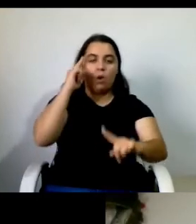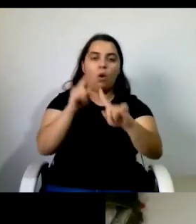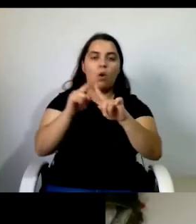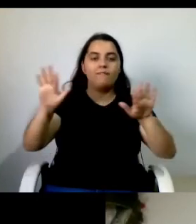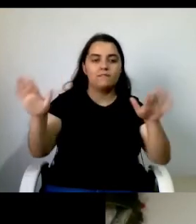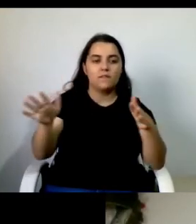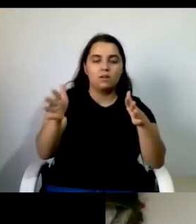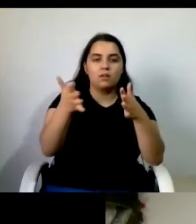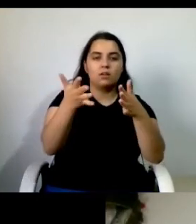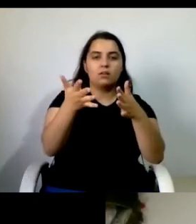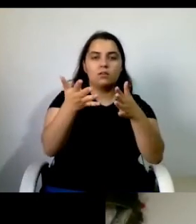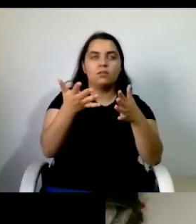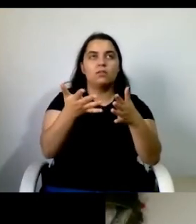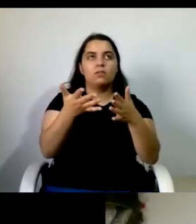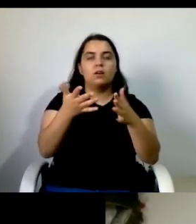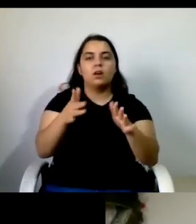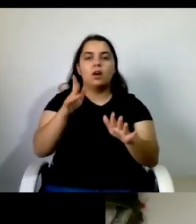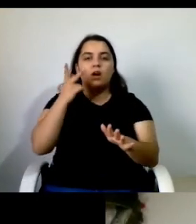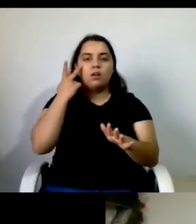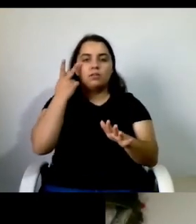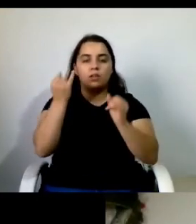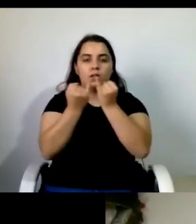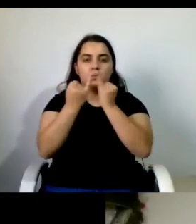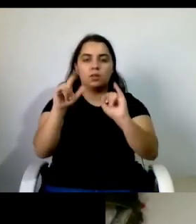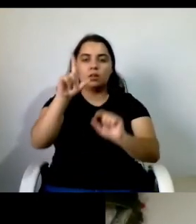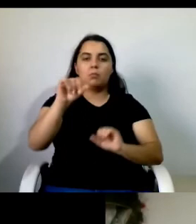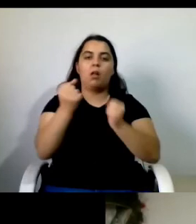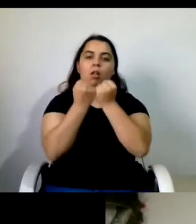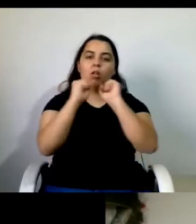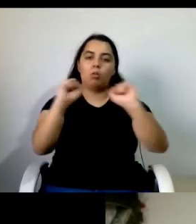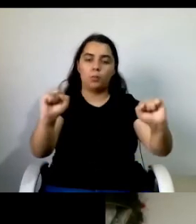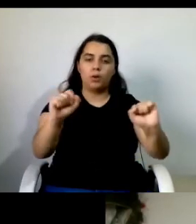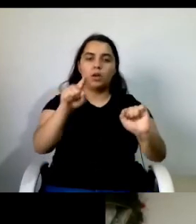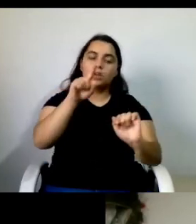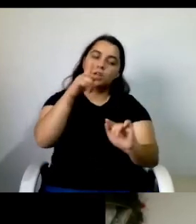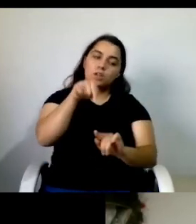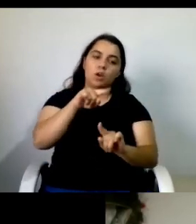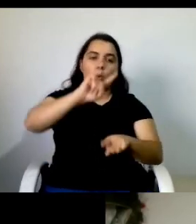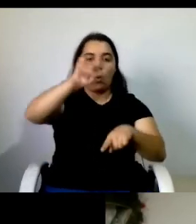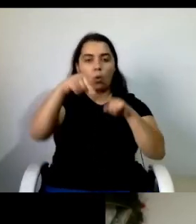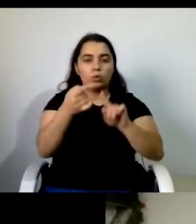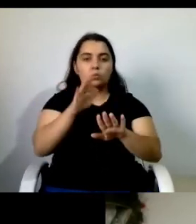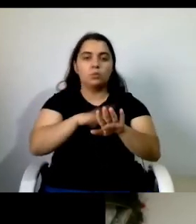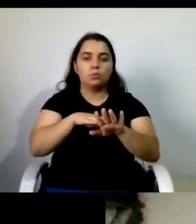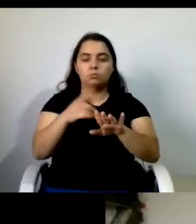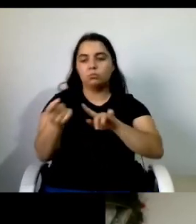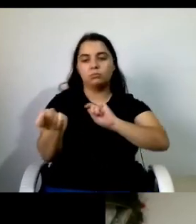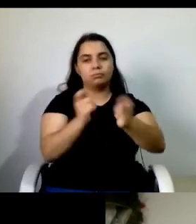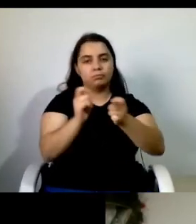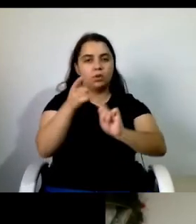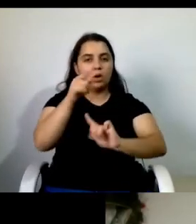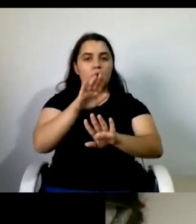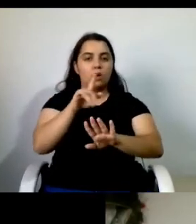autonomia e vida independente e mais uma razão para estarmos aqui a discutir isto que é muito importante eu